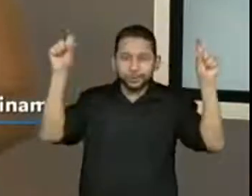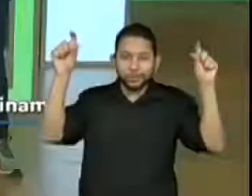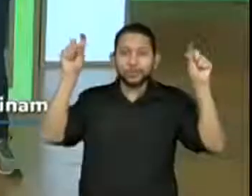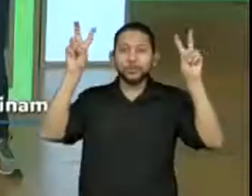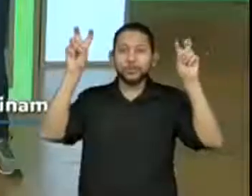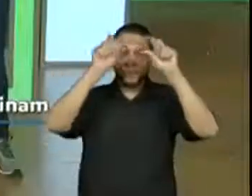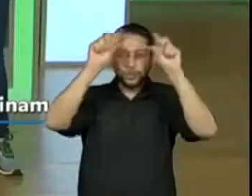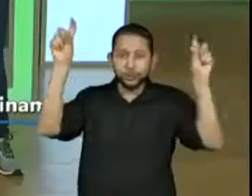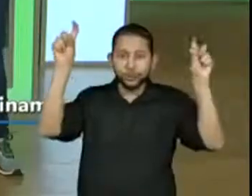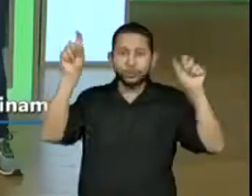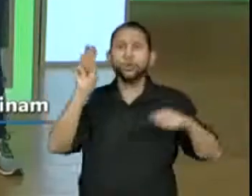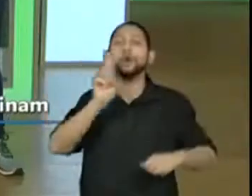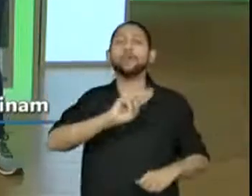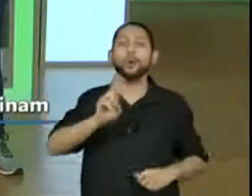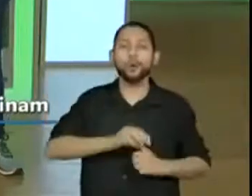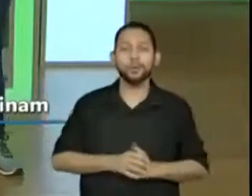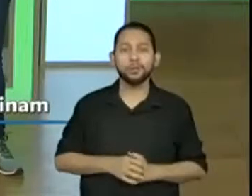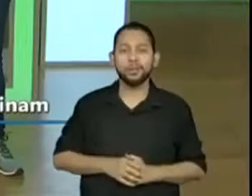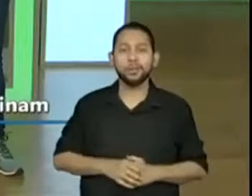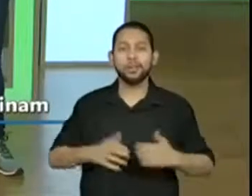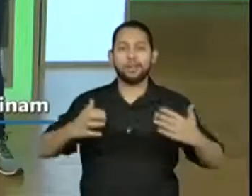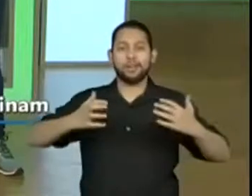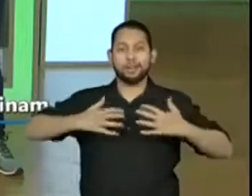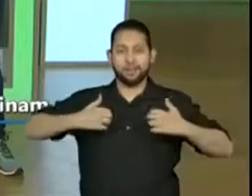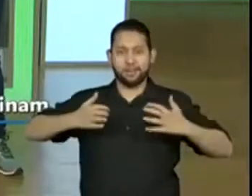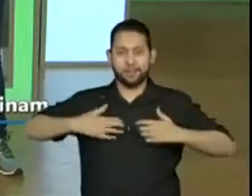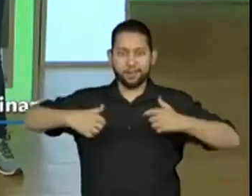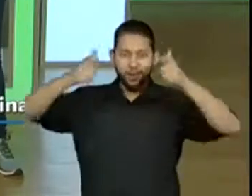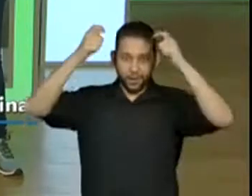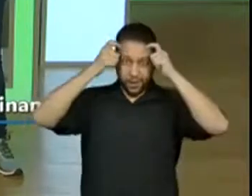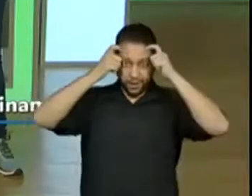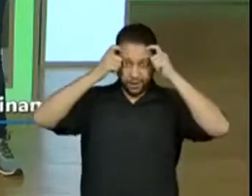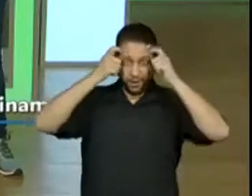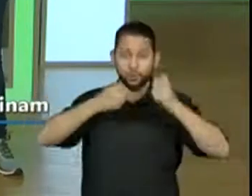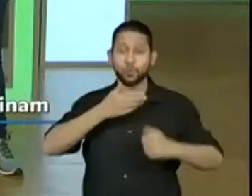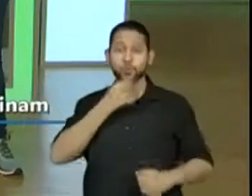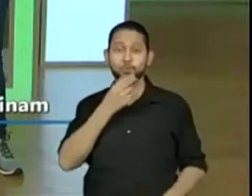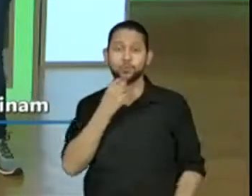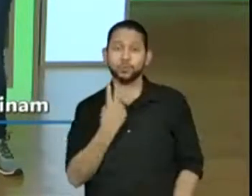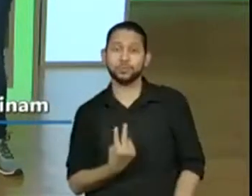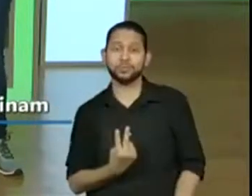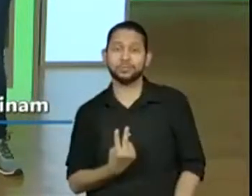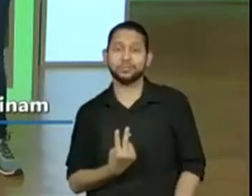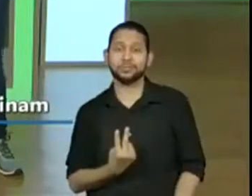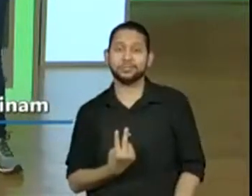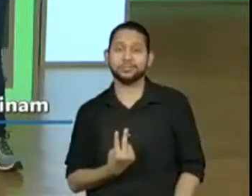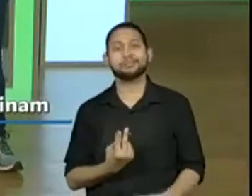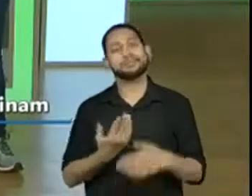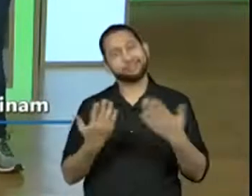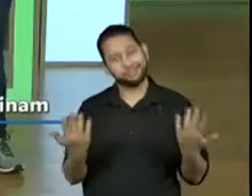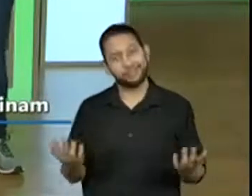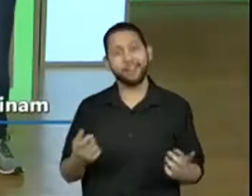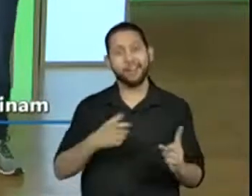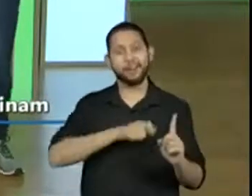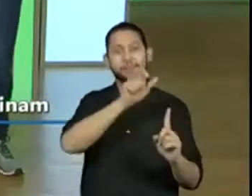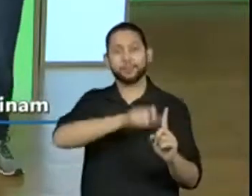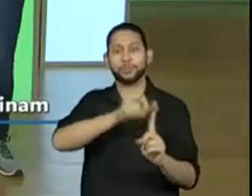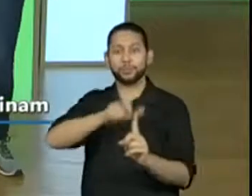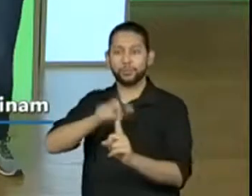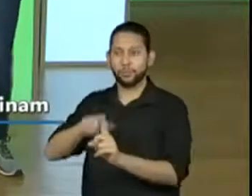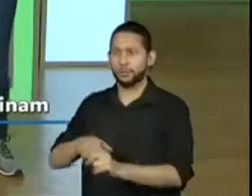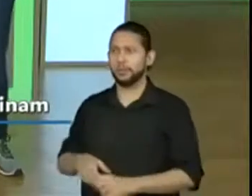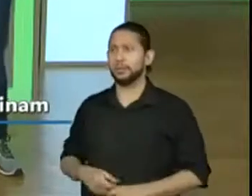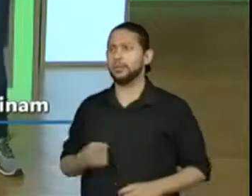macacos e os dois homens. Então, acho que bem sugestivo esse título aí, hein? Isso aí. Olha lá, a professora Bruna já